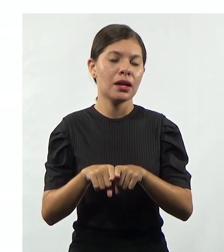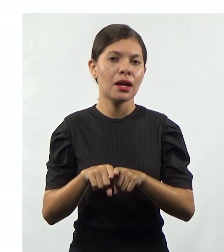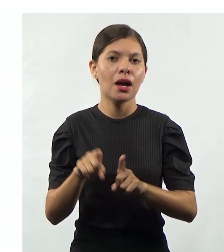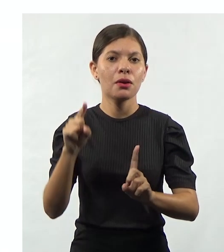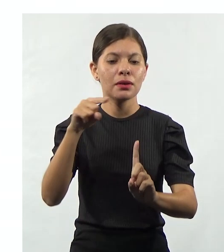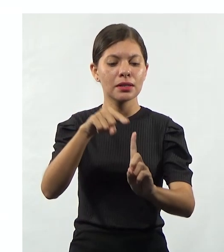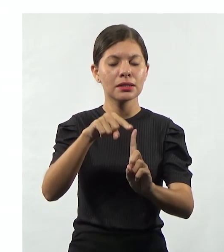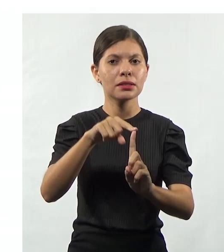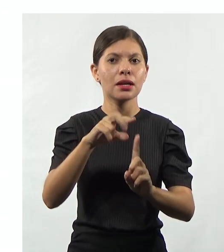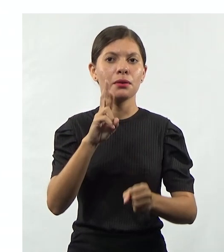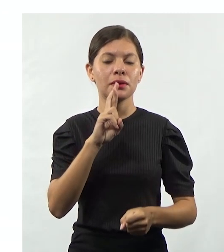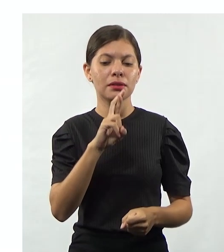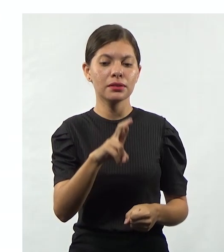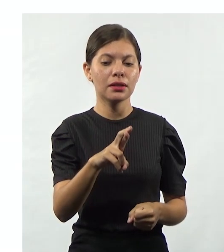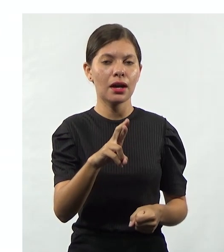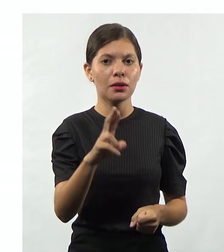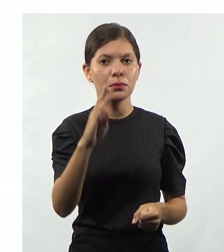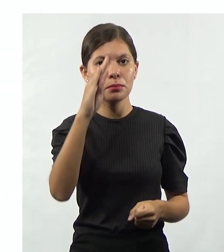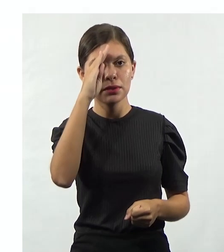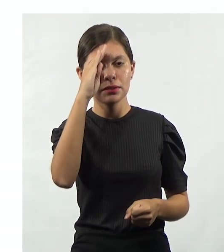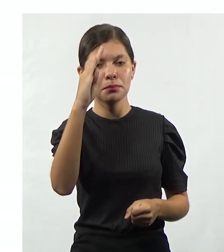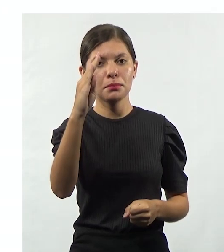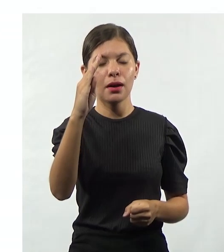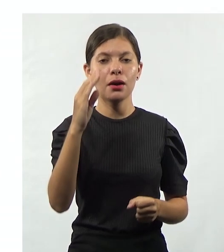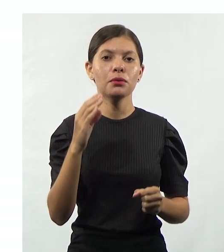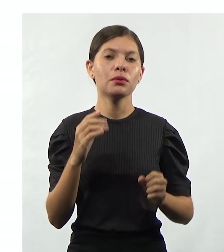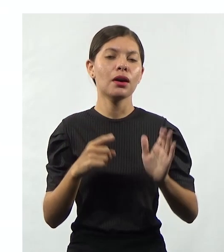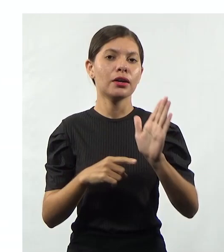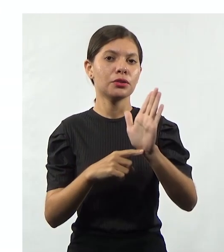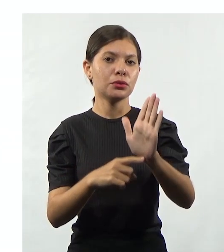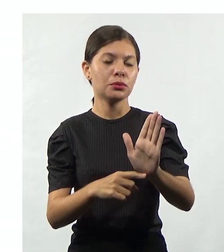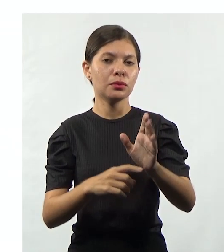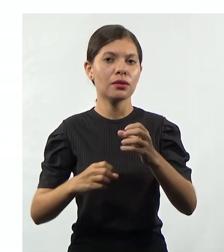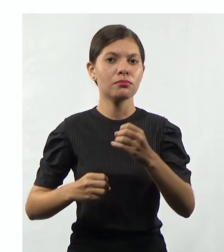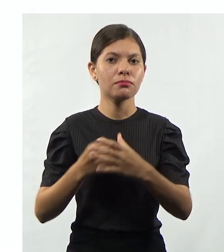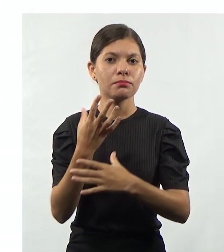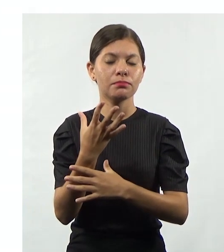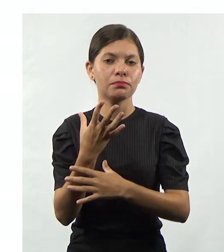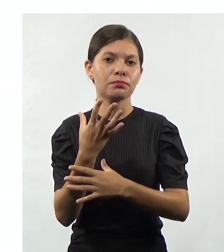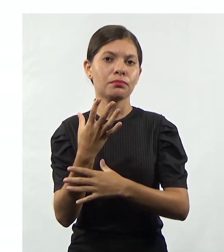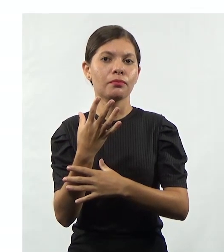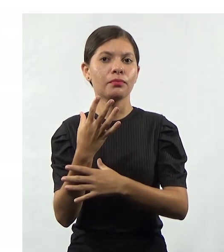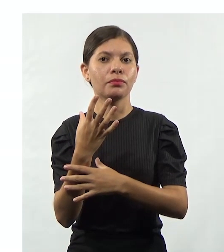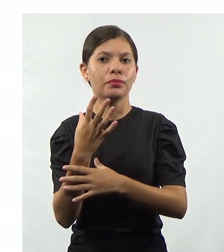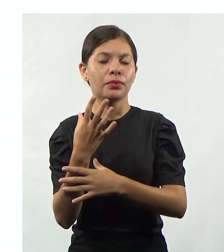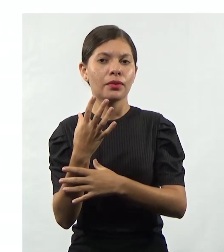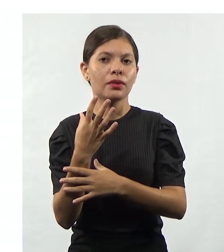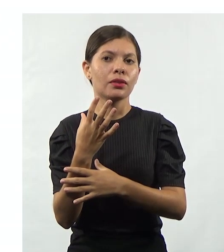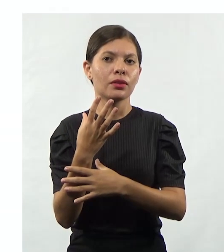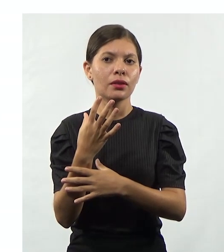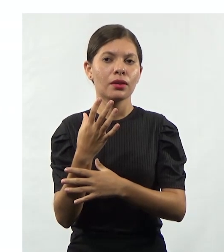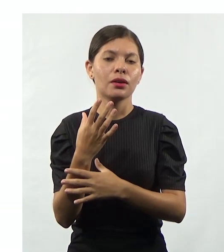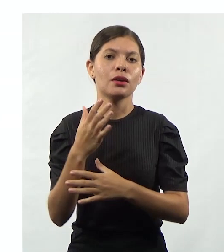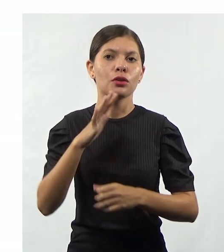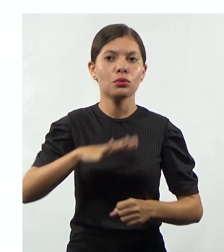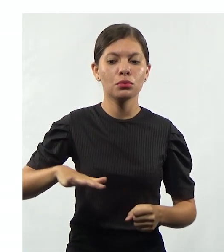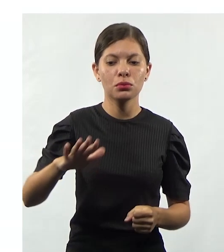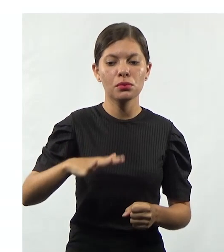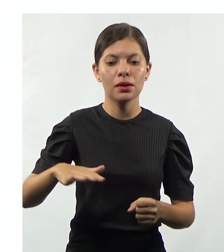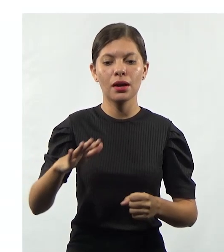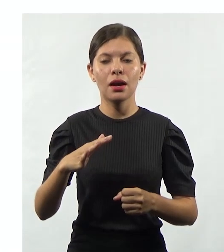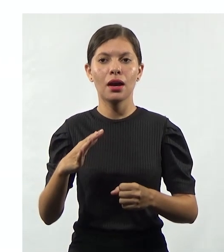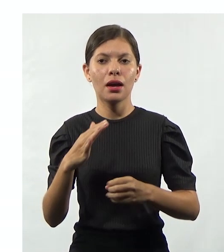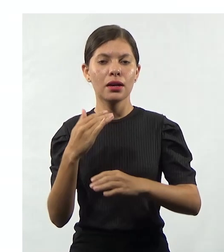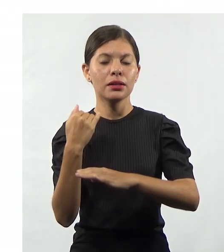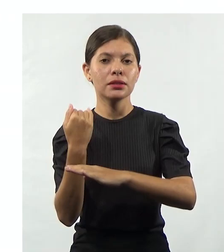para alcançar o resultado principal, auxilia a criação de defesas contra ameaças do ambiente externo